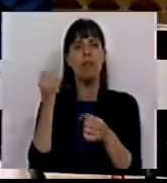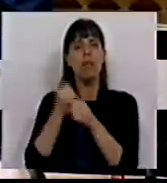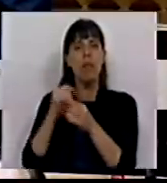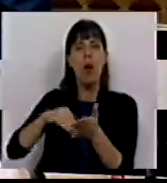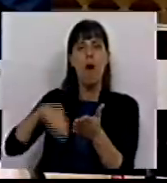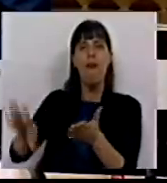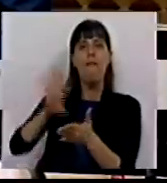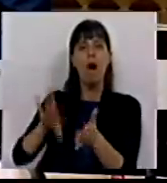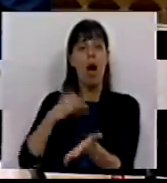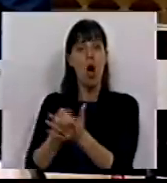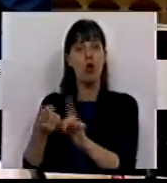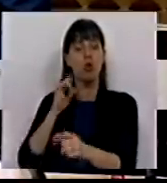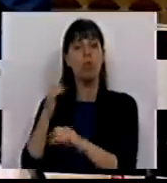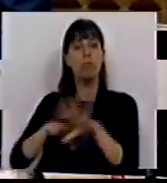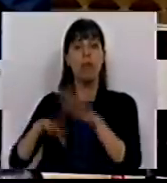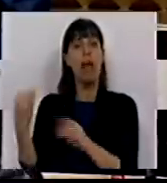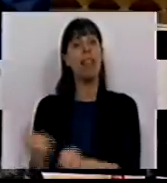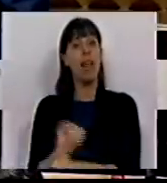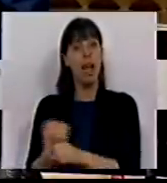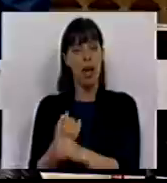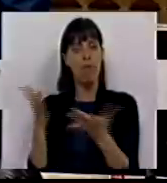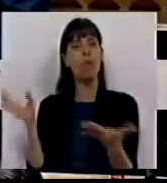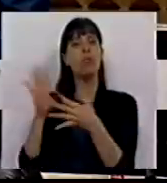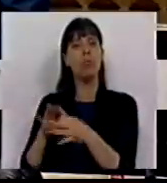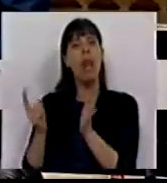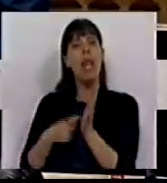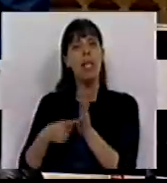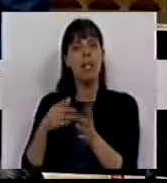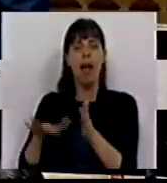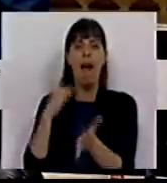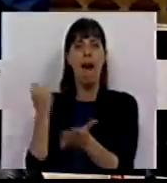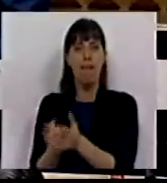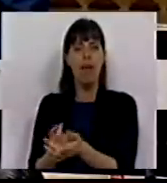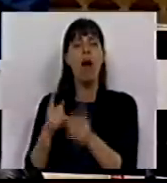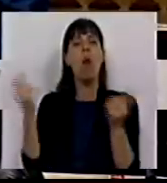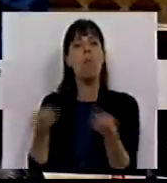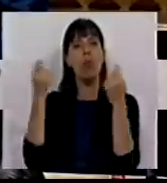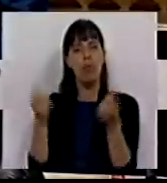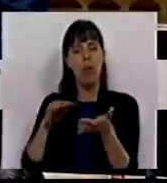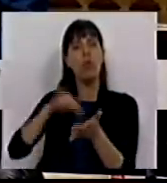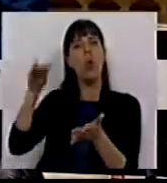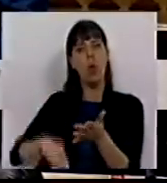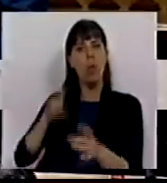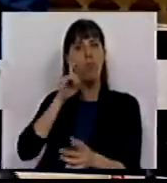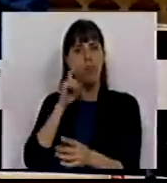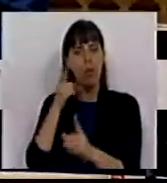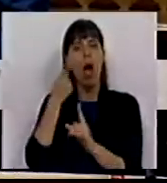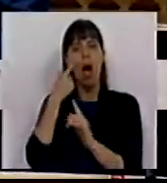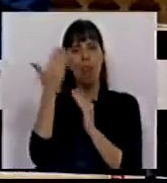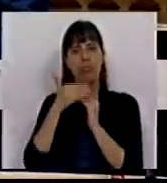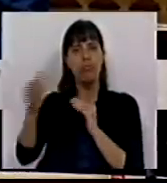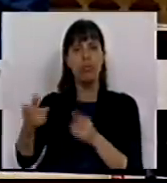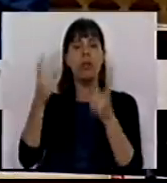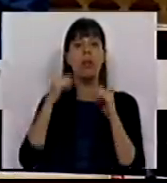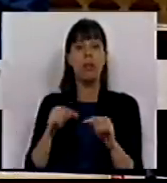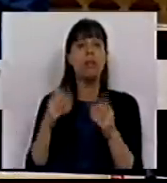laborais não permanentes para o desempenho de tarefas que correspondem a necessidades permanentes, promovendo vínculos contratuais estáveis e duradouros.